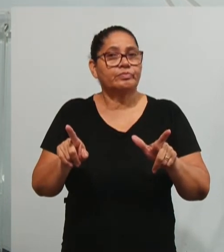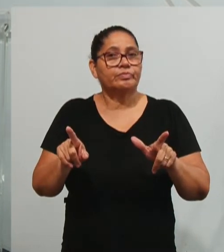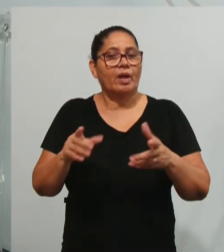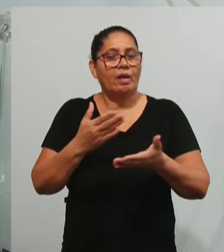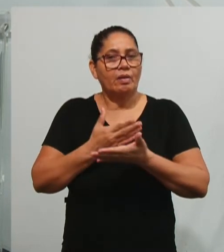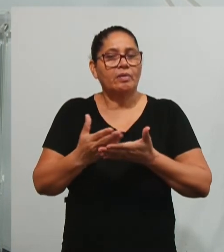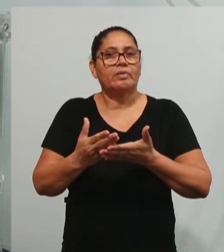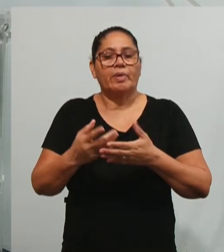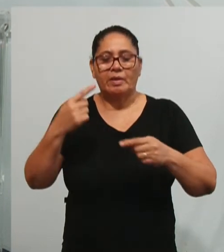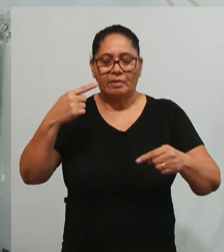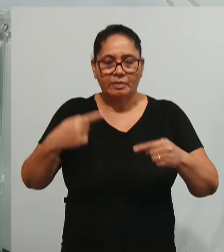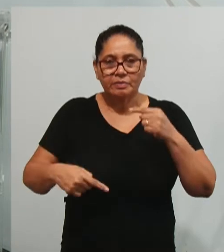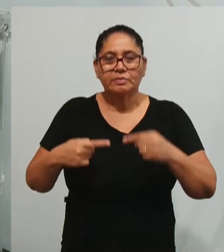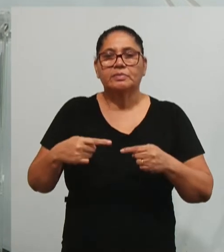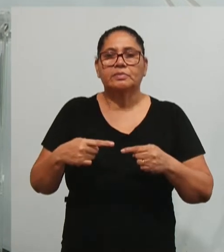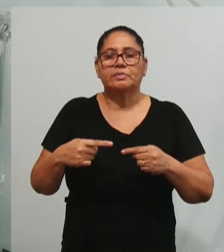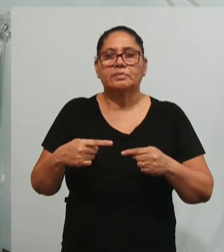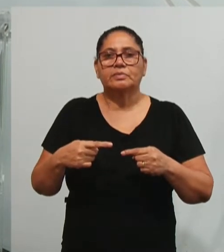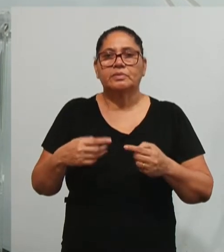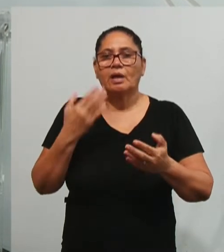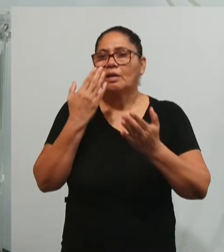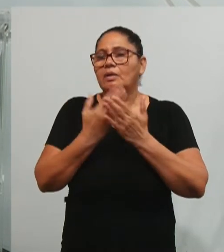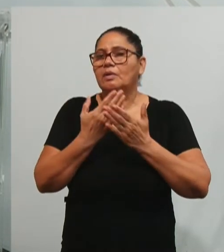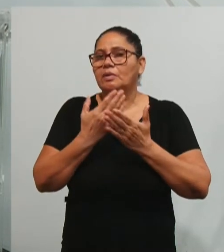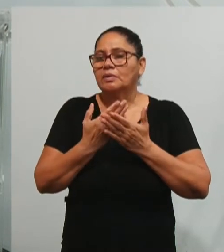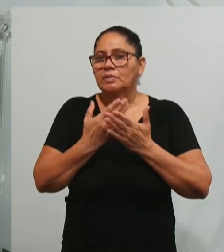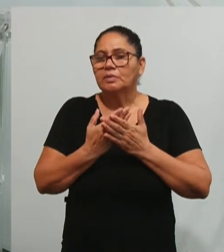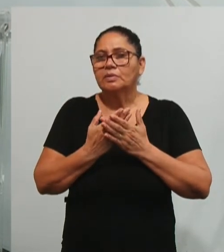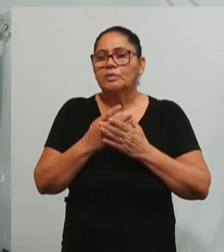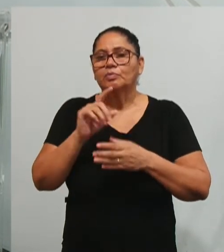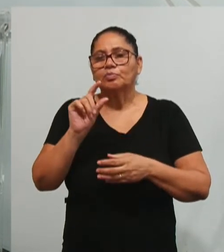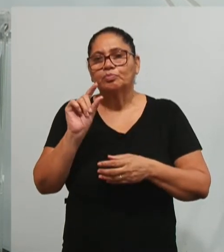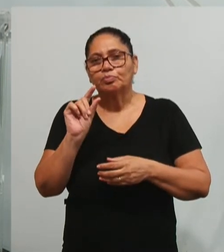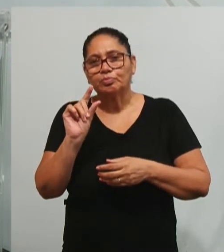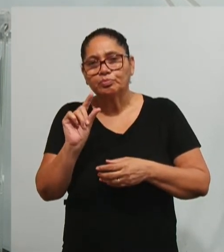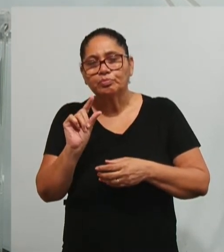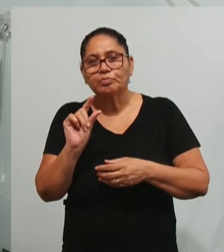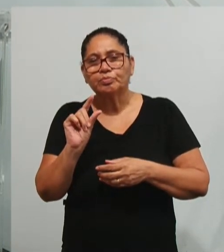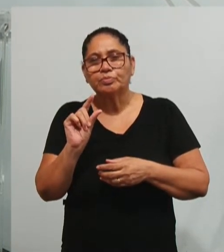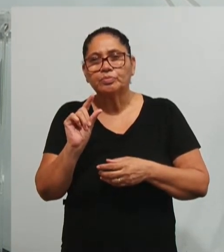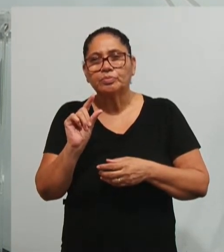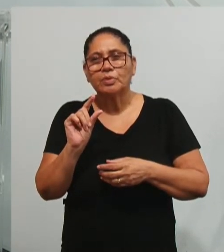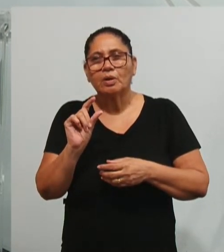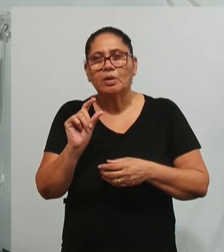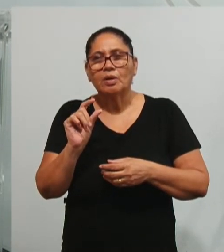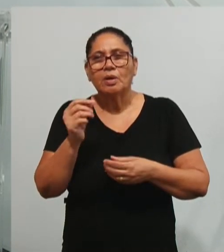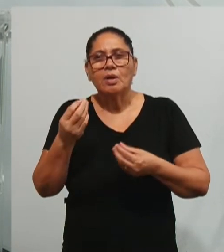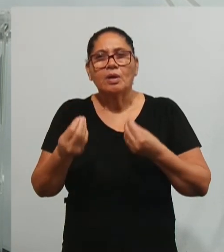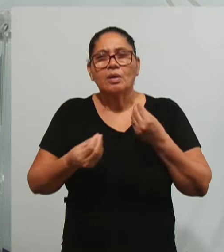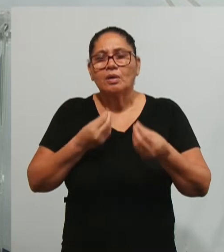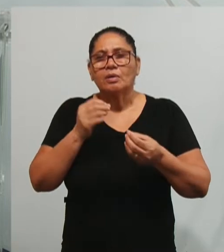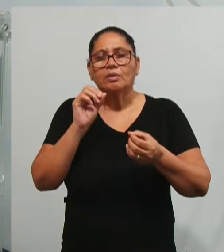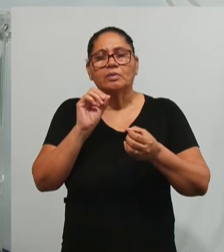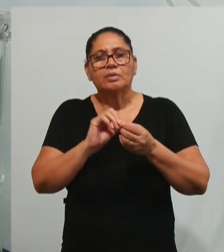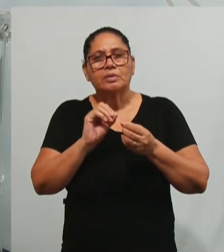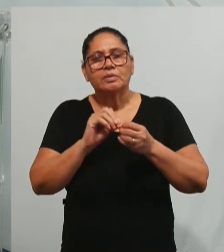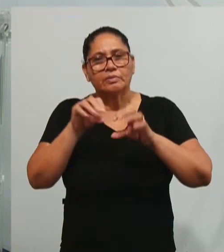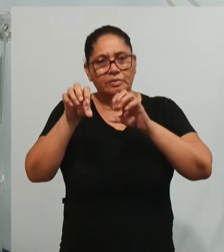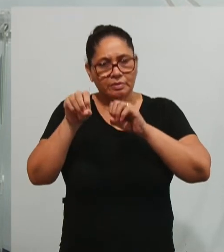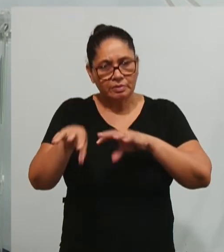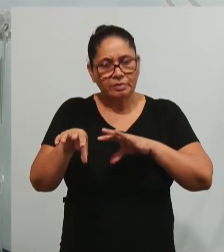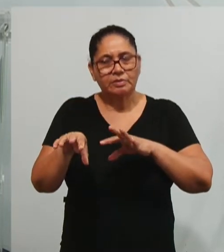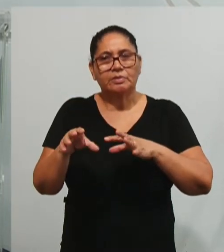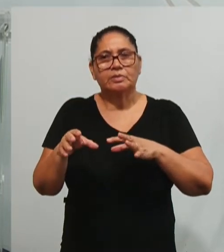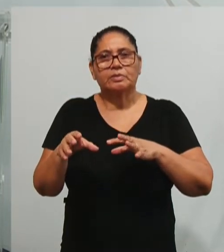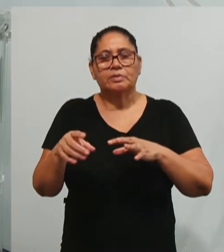essa crítica. Mais à frente você vai estudar um pouco mais sobre essa influência dessa teoria na educação e